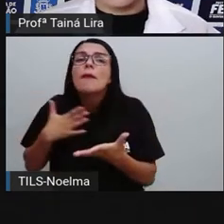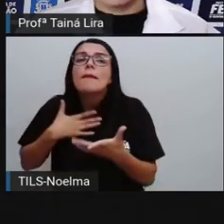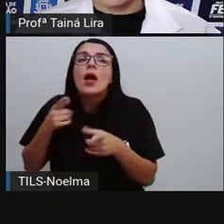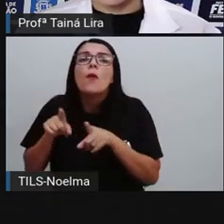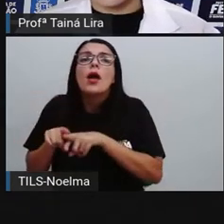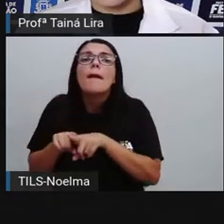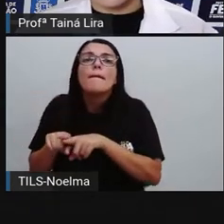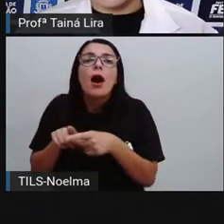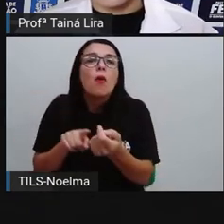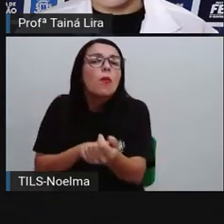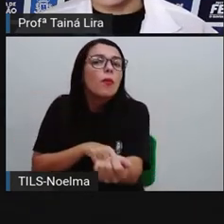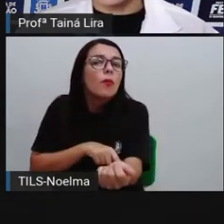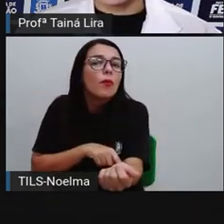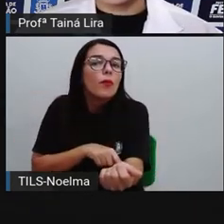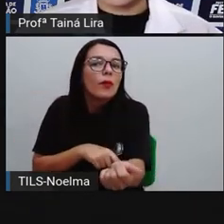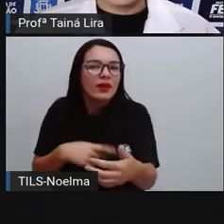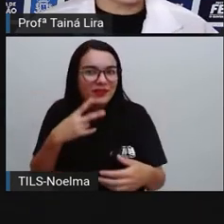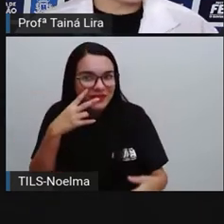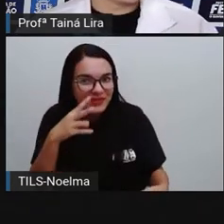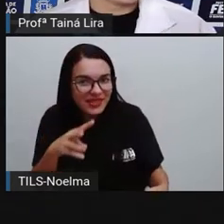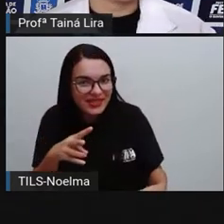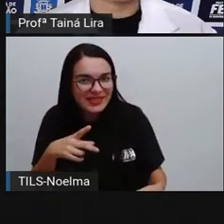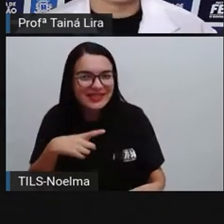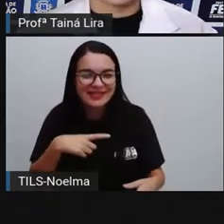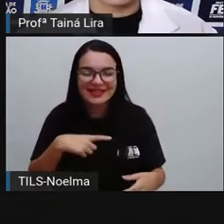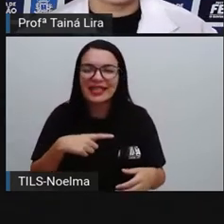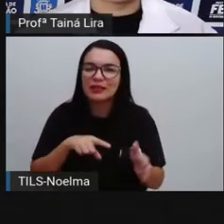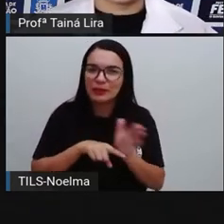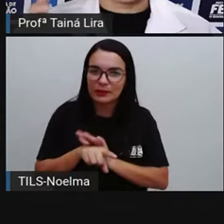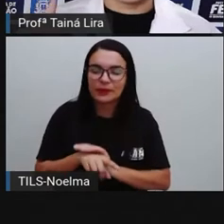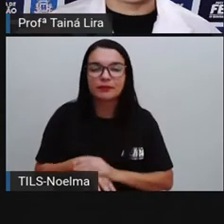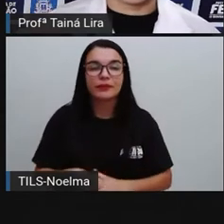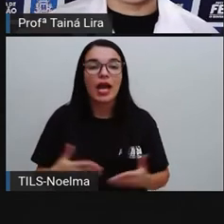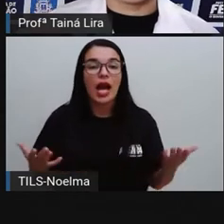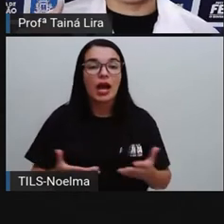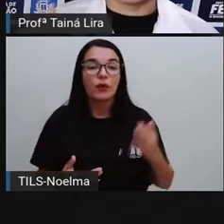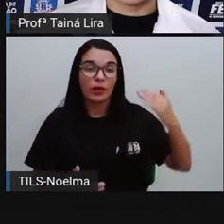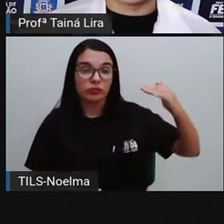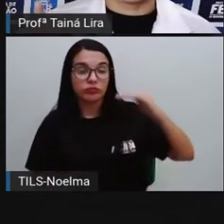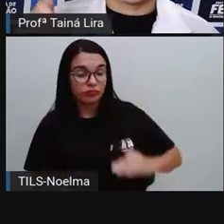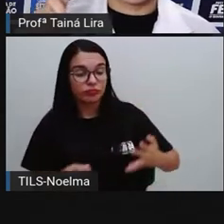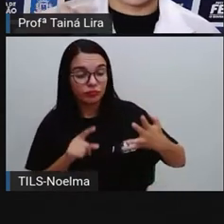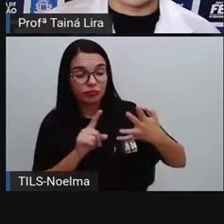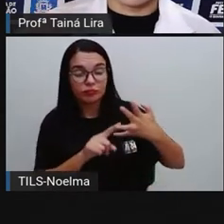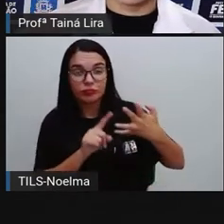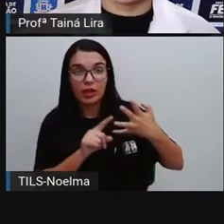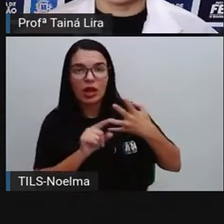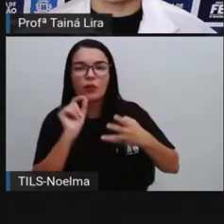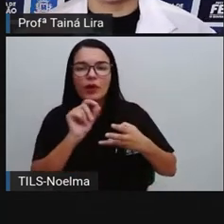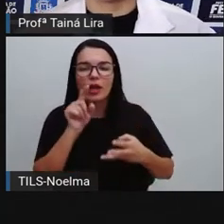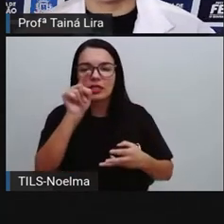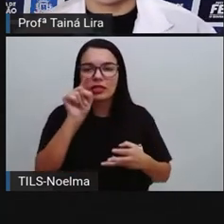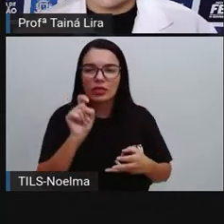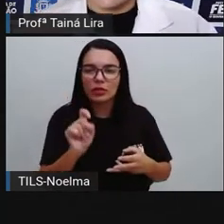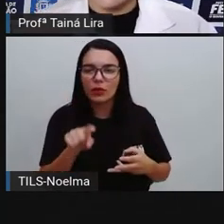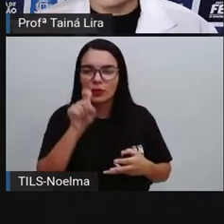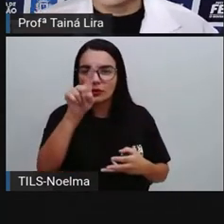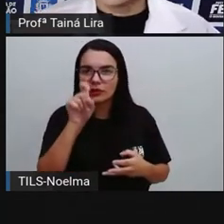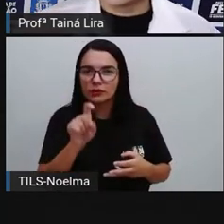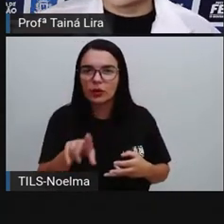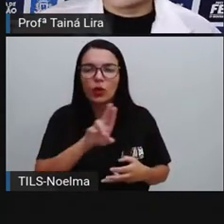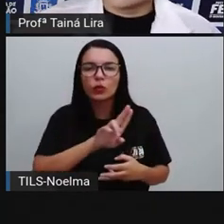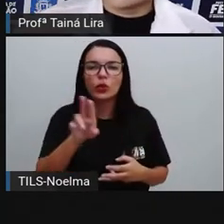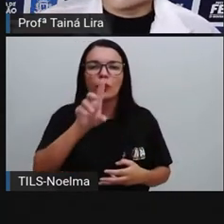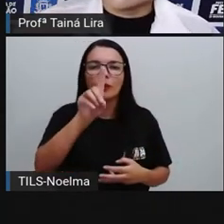visto, então é utilizado, ó, antes de explicações, tá? Então, geralmente, ó, quando eu vou dar explicações, eu boto dois pontos. Olha lá,